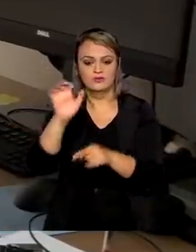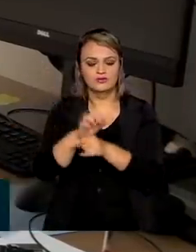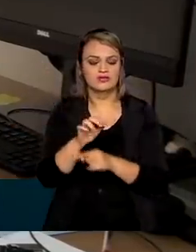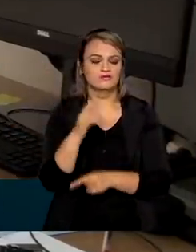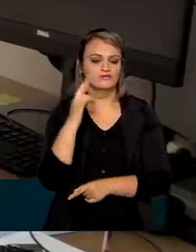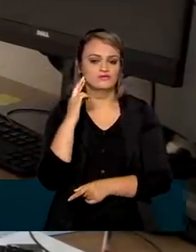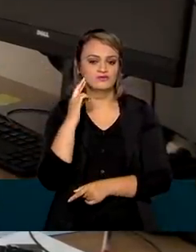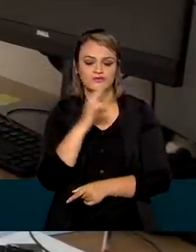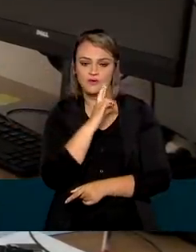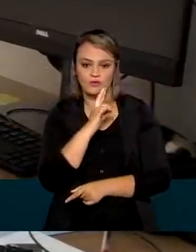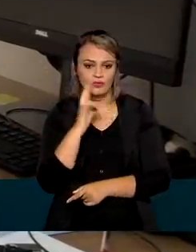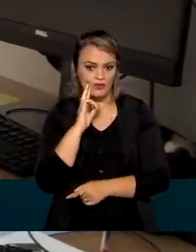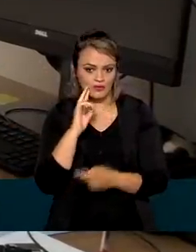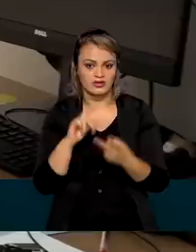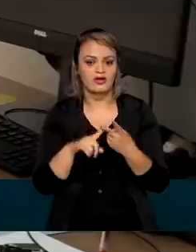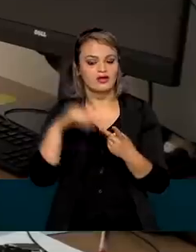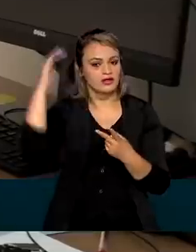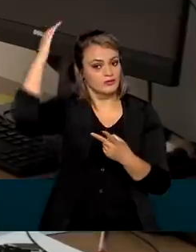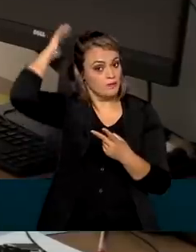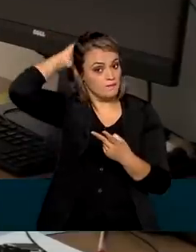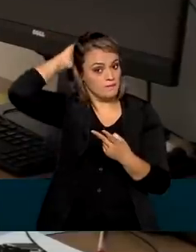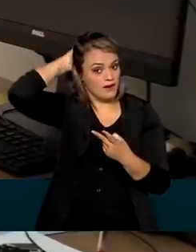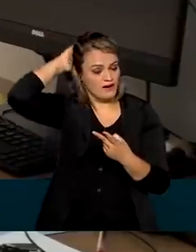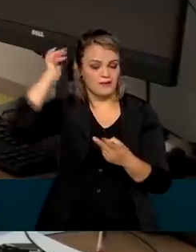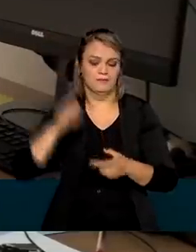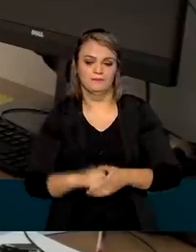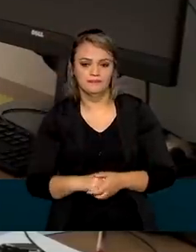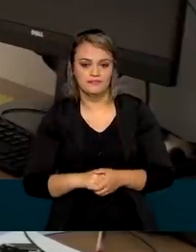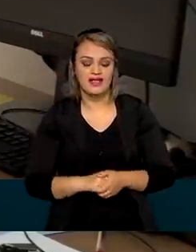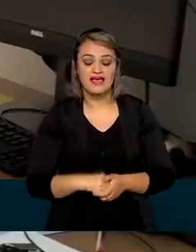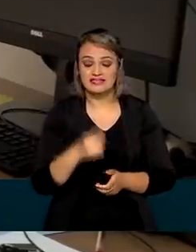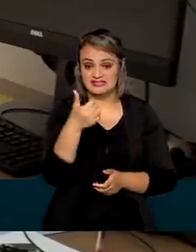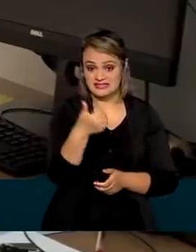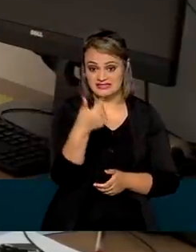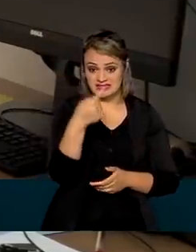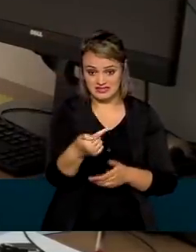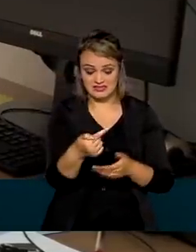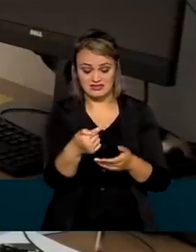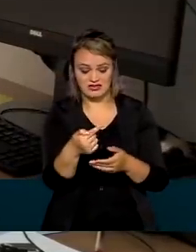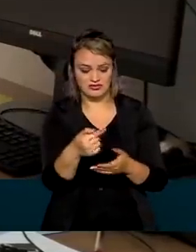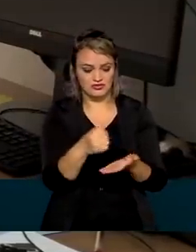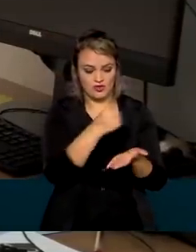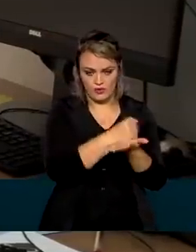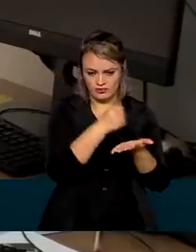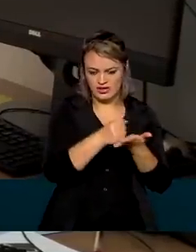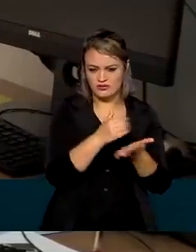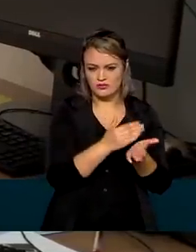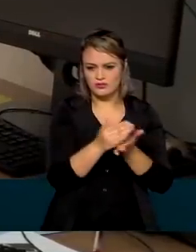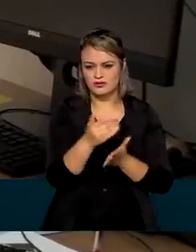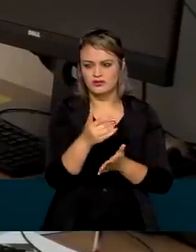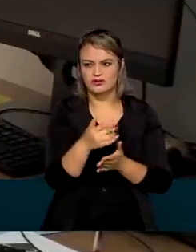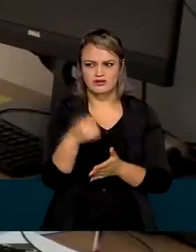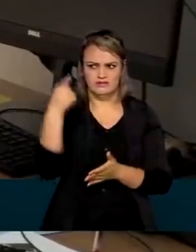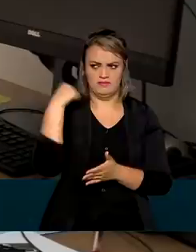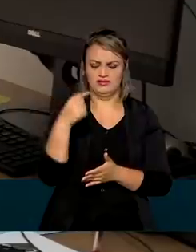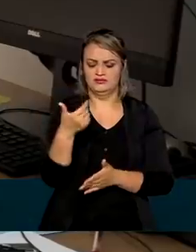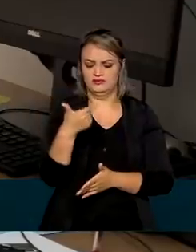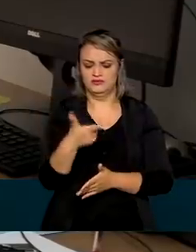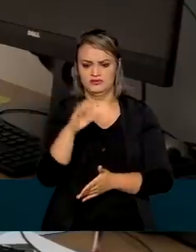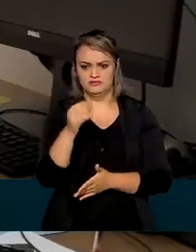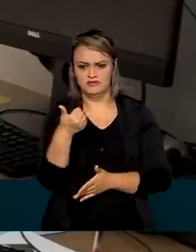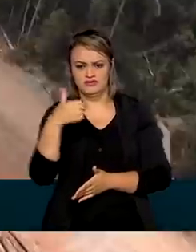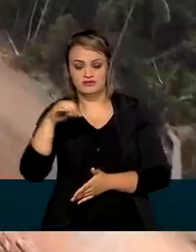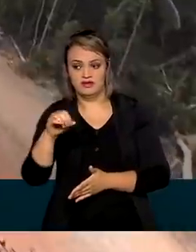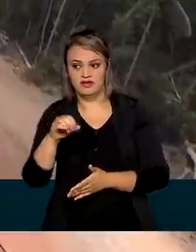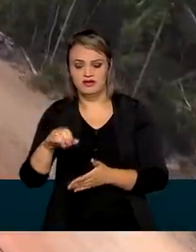Rondônia e do Pará. Esses 17 contratos, a partir de 2010, produziram em